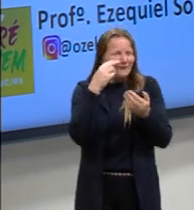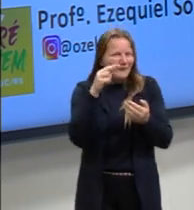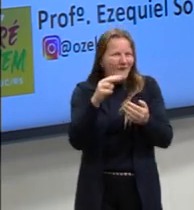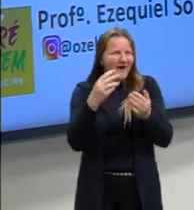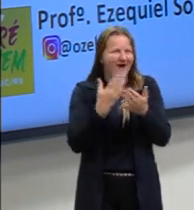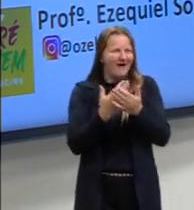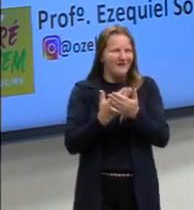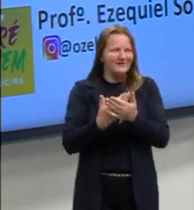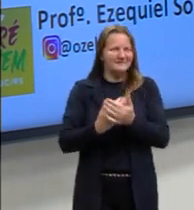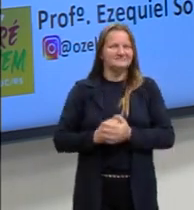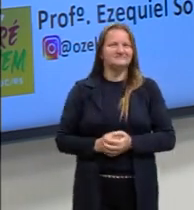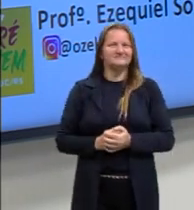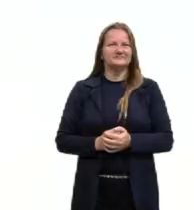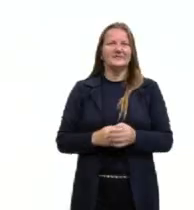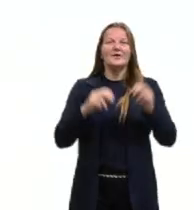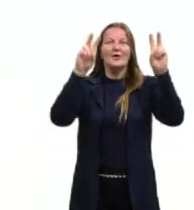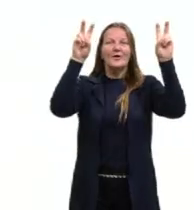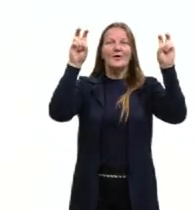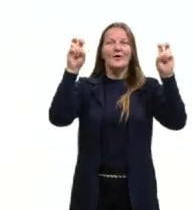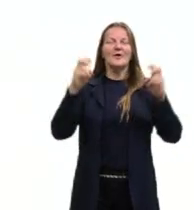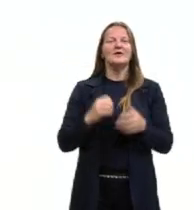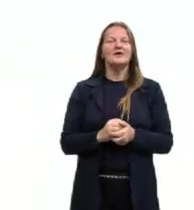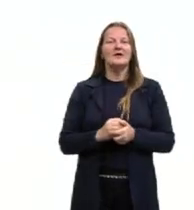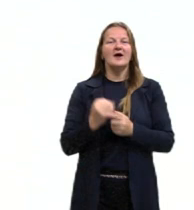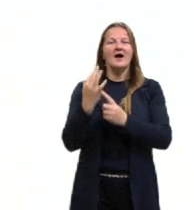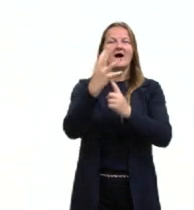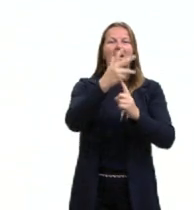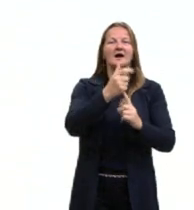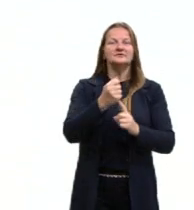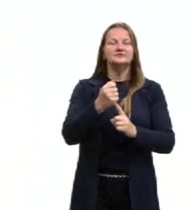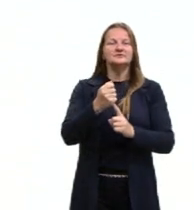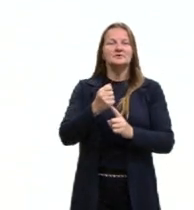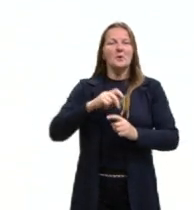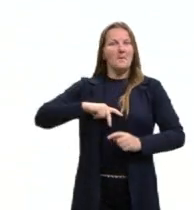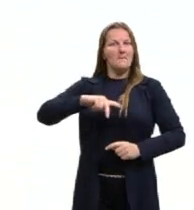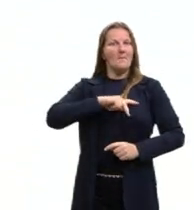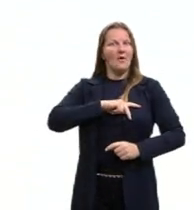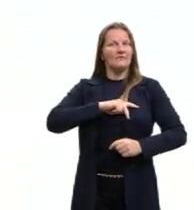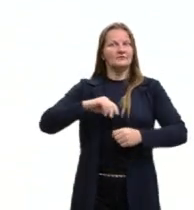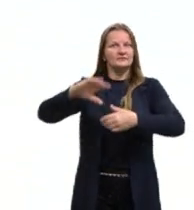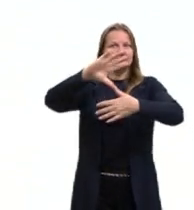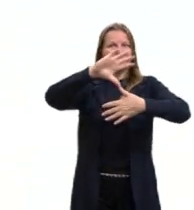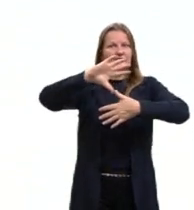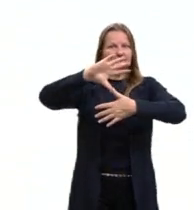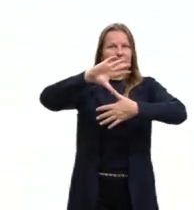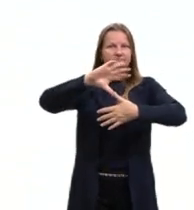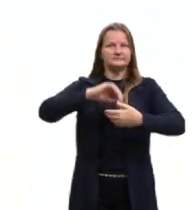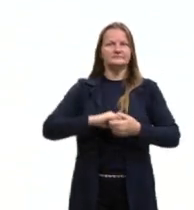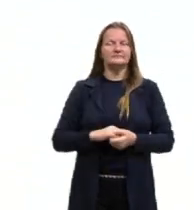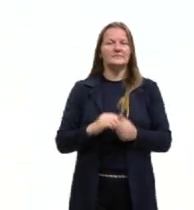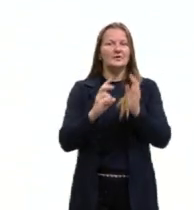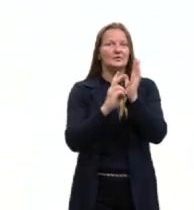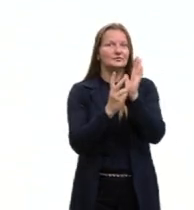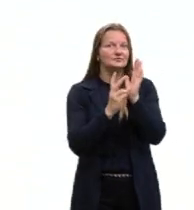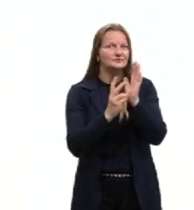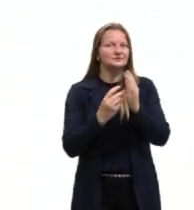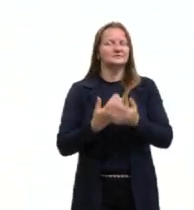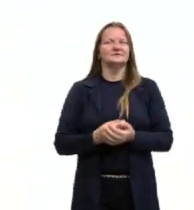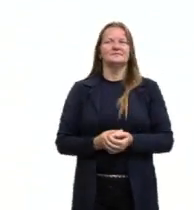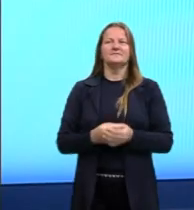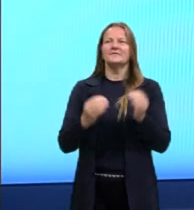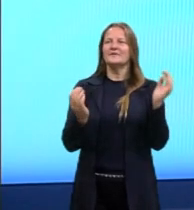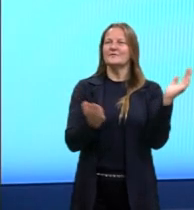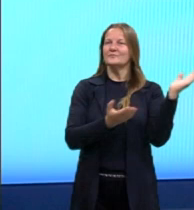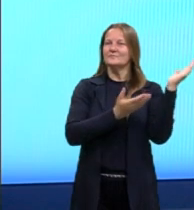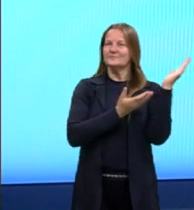hoje sobre arte dos povos ameríndios. Partiu passar? Tá? Deixo com vocês aqui já no